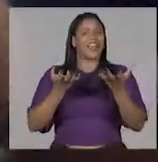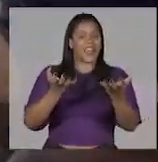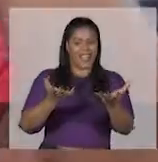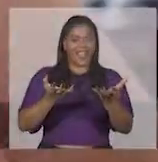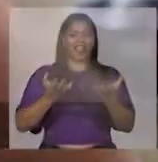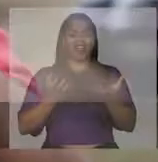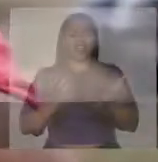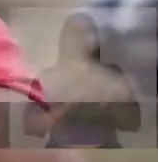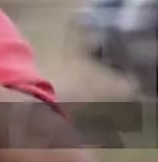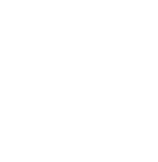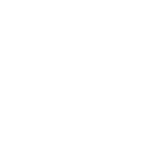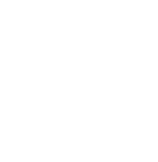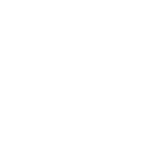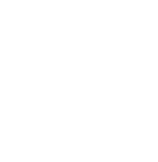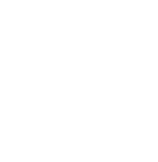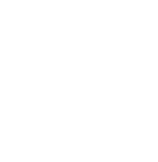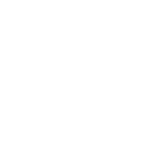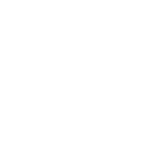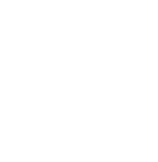mudança que feira quer